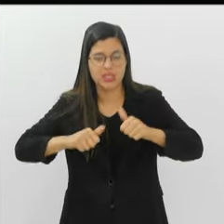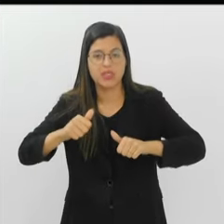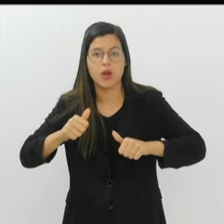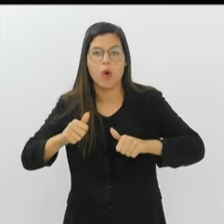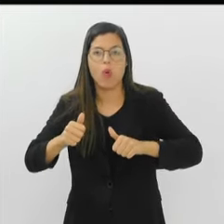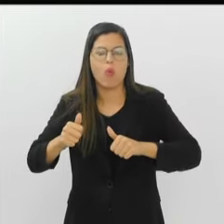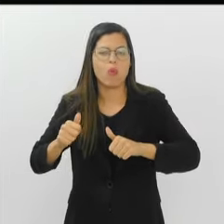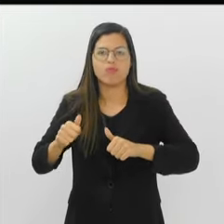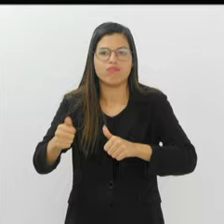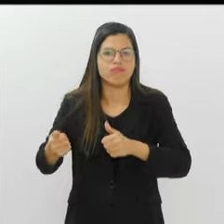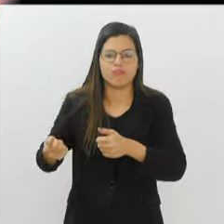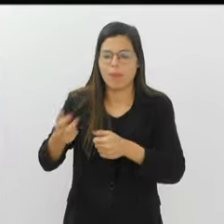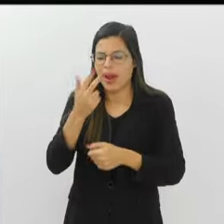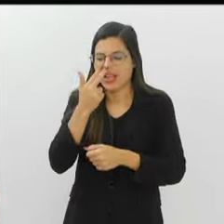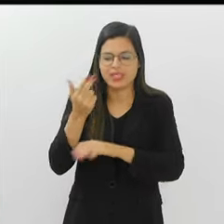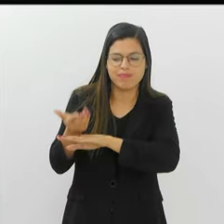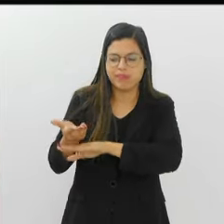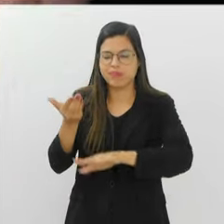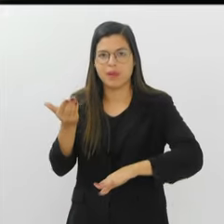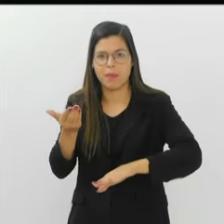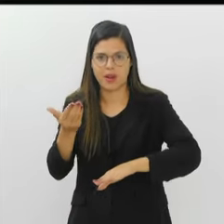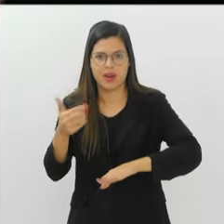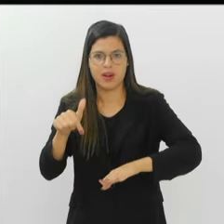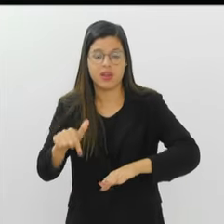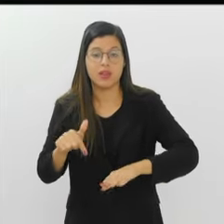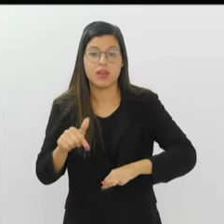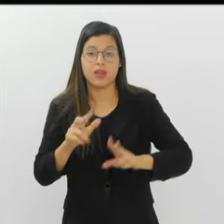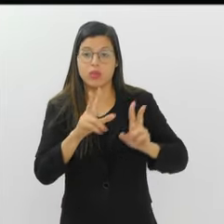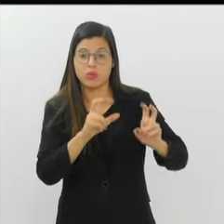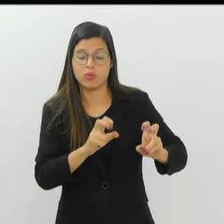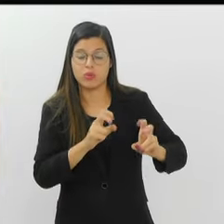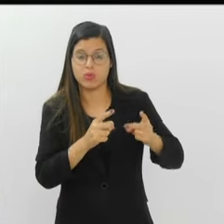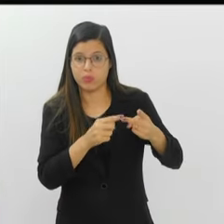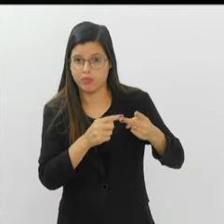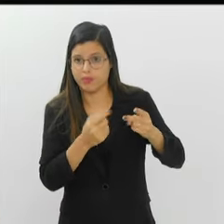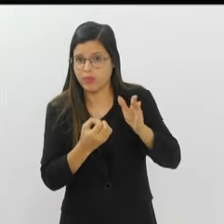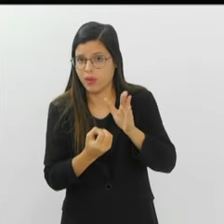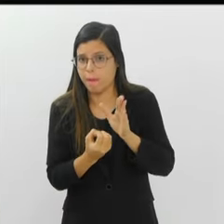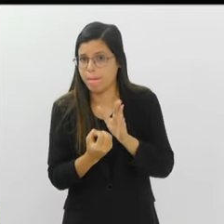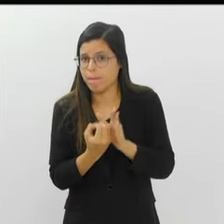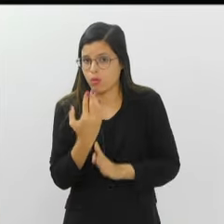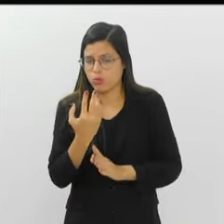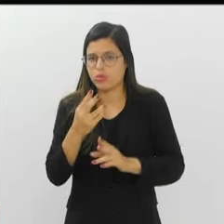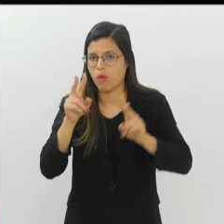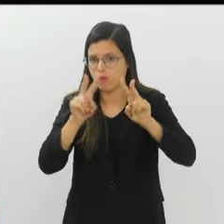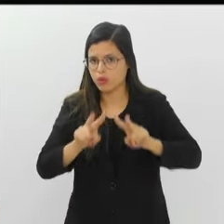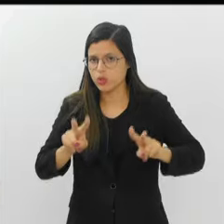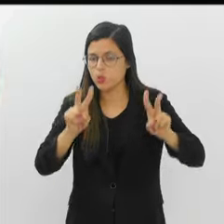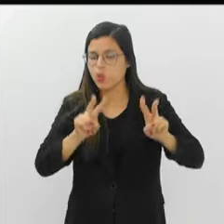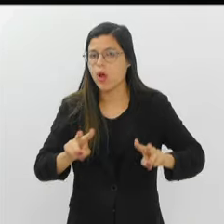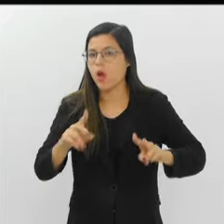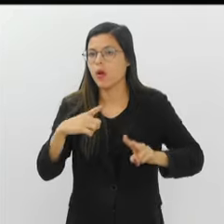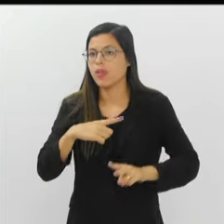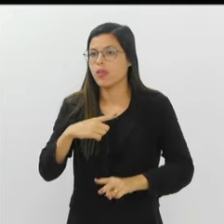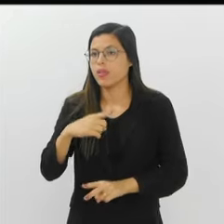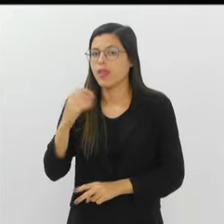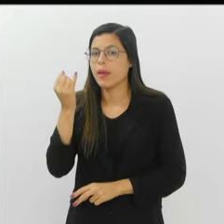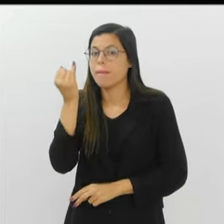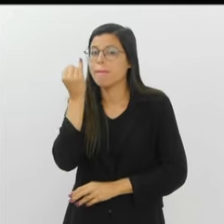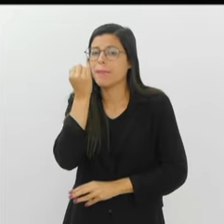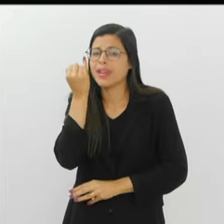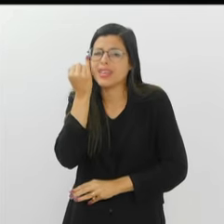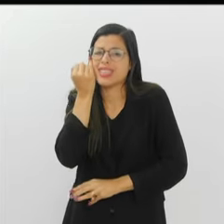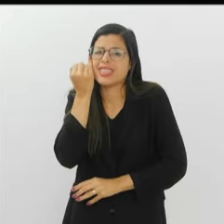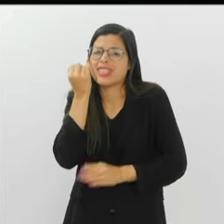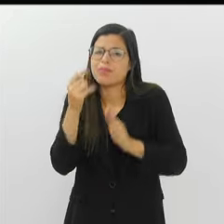cercado. Mas, por um outro lado, entrando no que você disse quanto à produção visual, eu vejo que tem outro tipo de